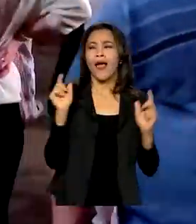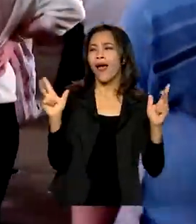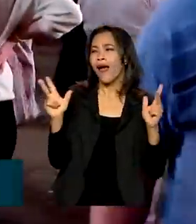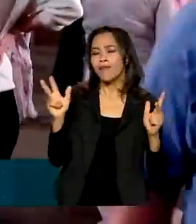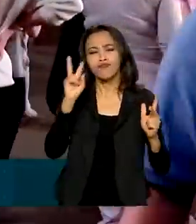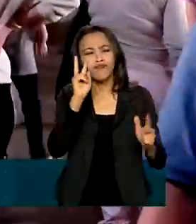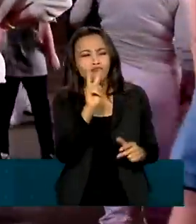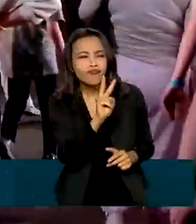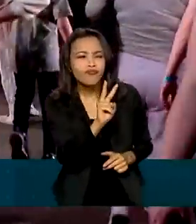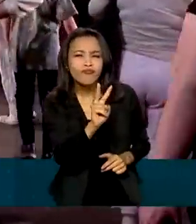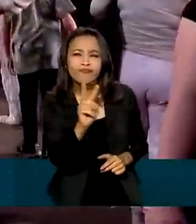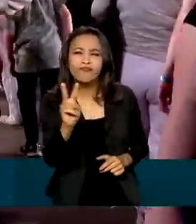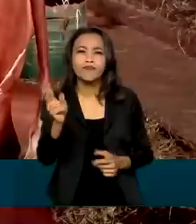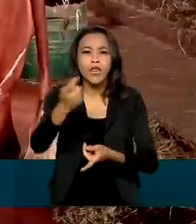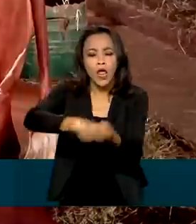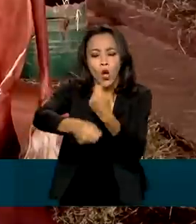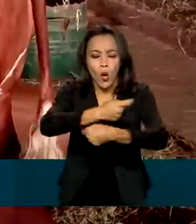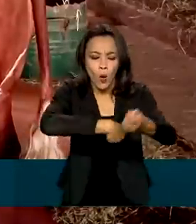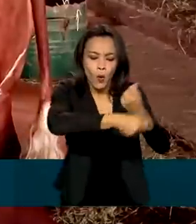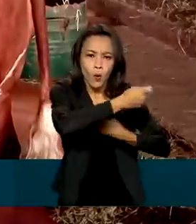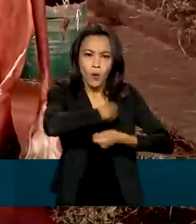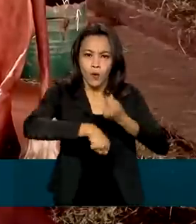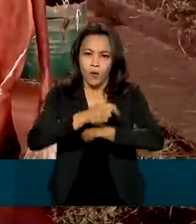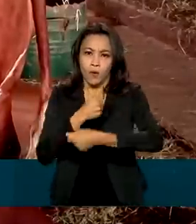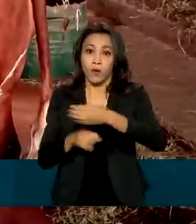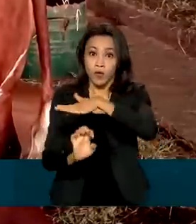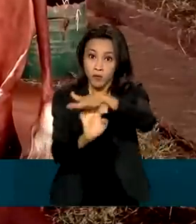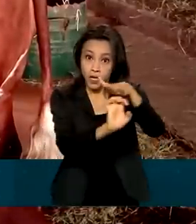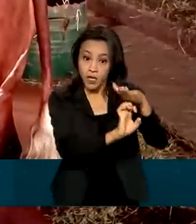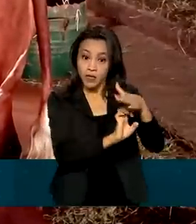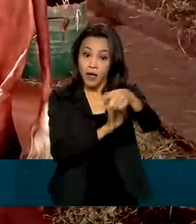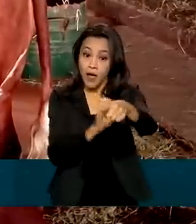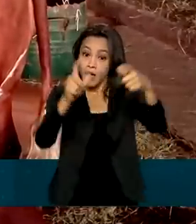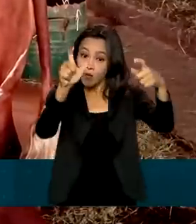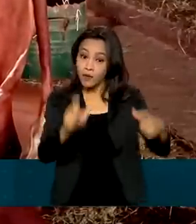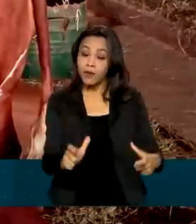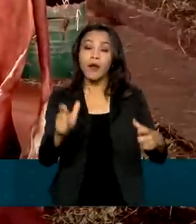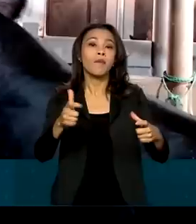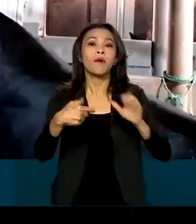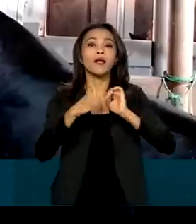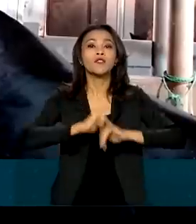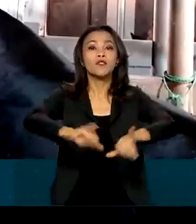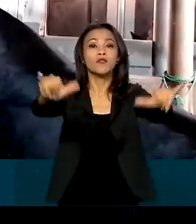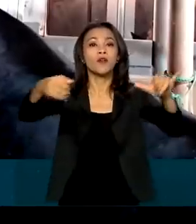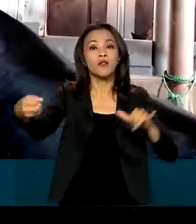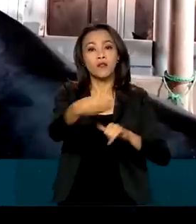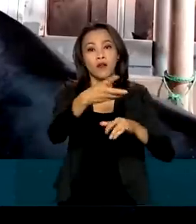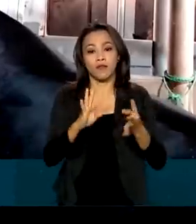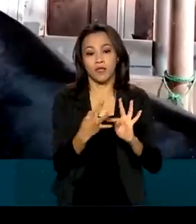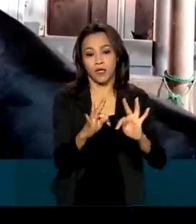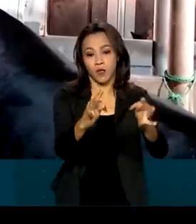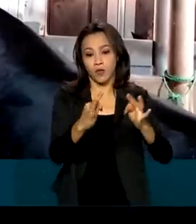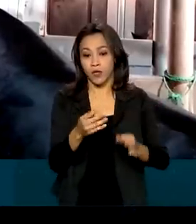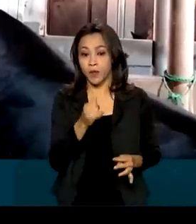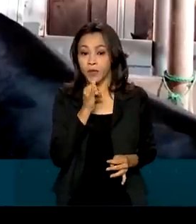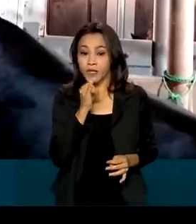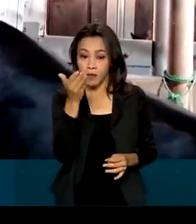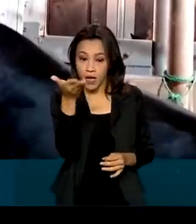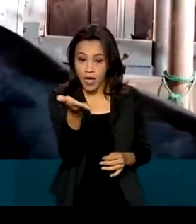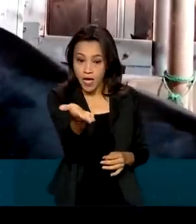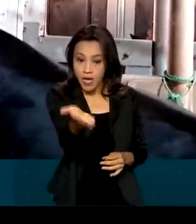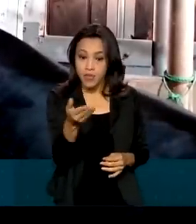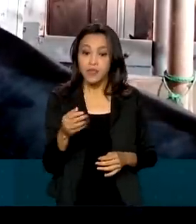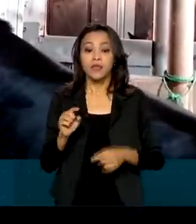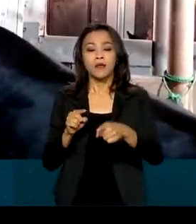e vitrine para expansão de negócios, a Expo Inter é também palco para novas tecnologias, como esse equipamento, trazido pela Embrapa,